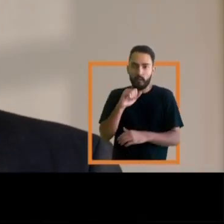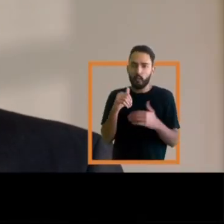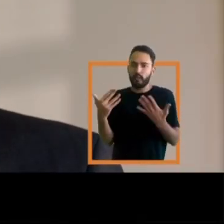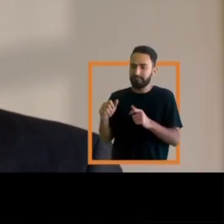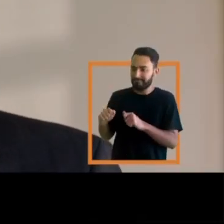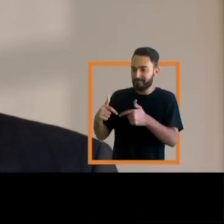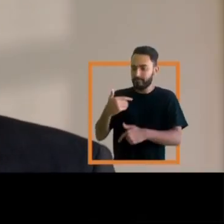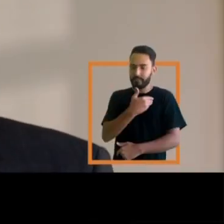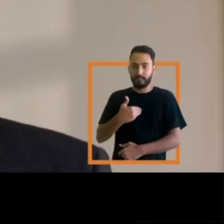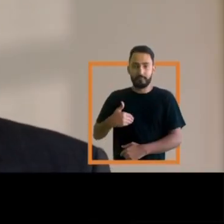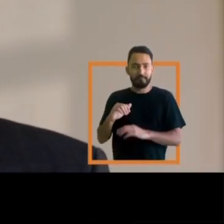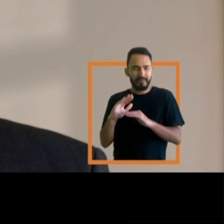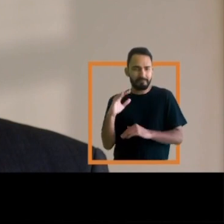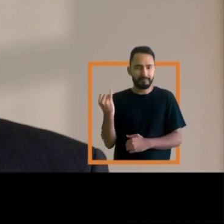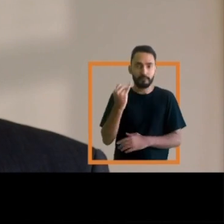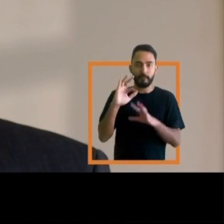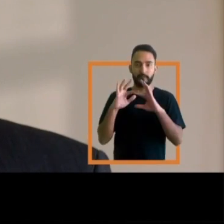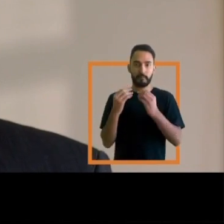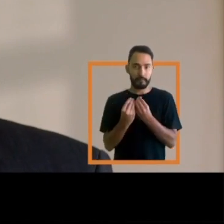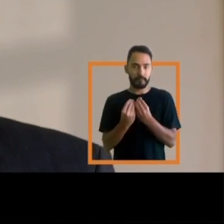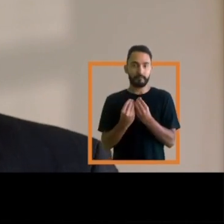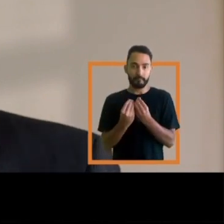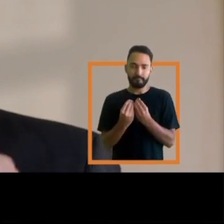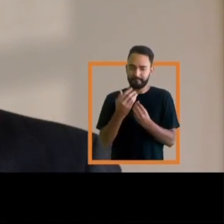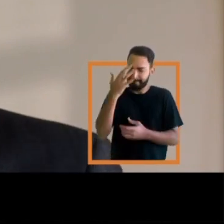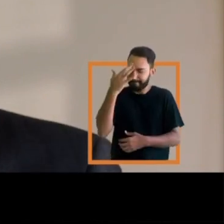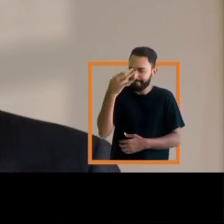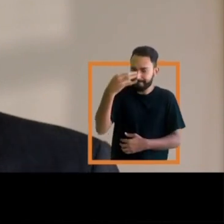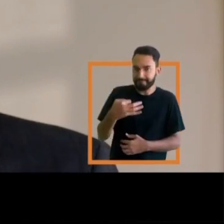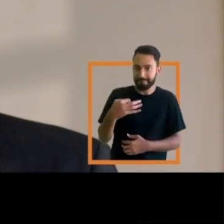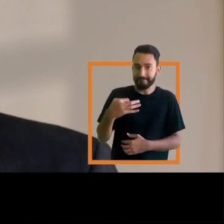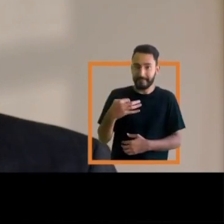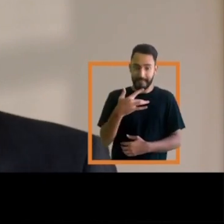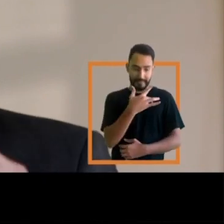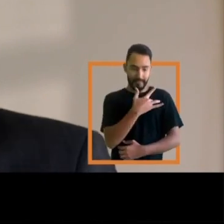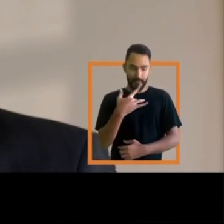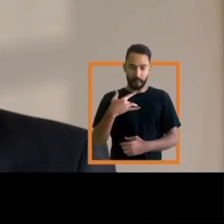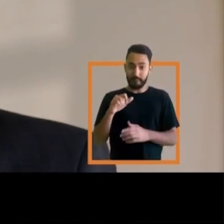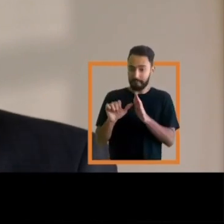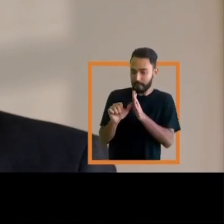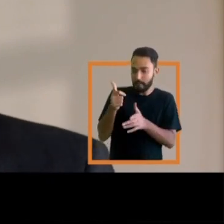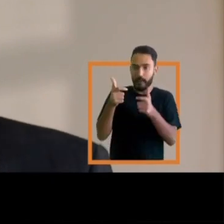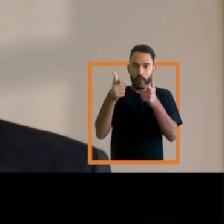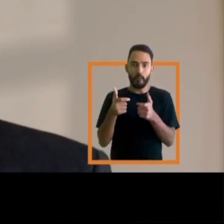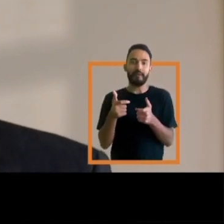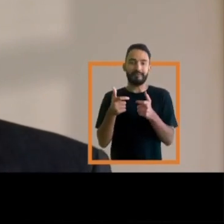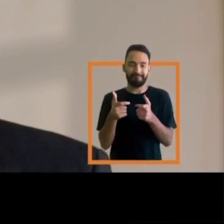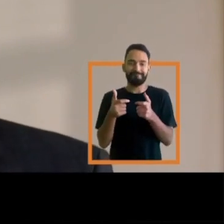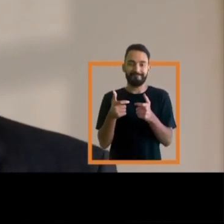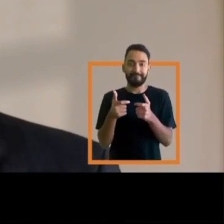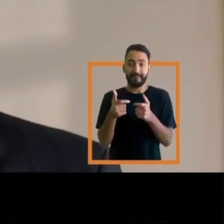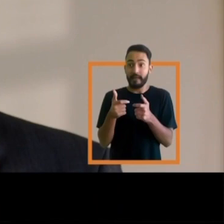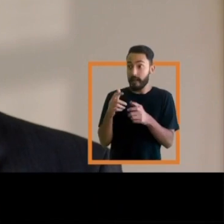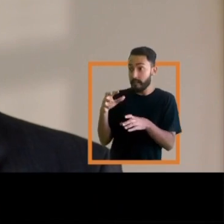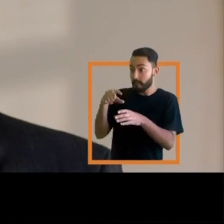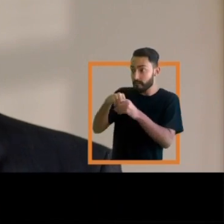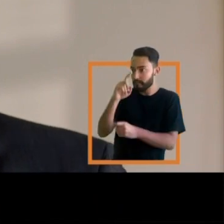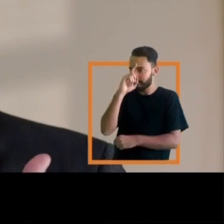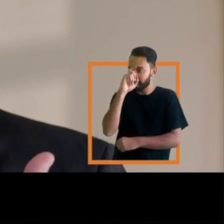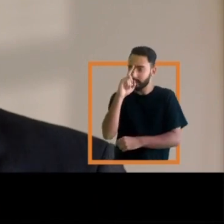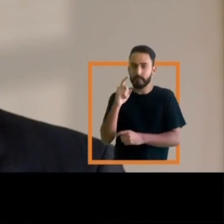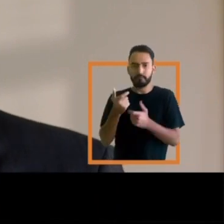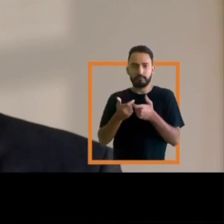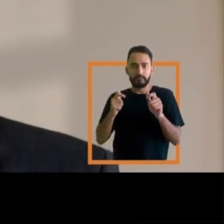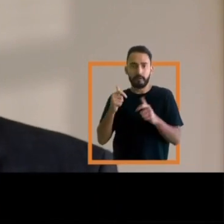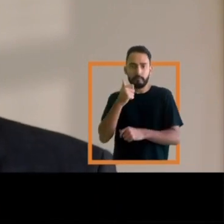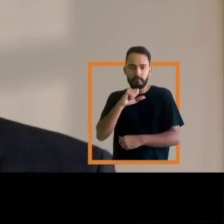é o serviço público mais importante para ela e sua família? Pode ter certeza, a saúde vai estar em primeiro lugar. E é nas santas casas